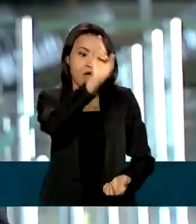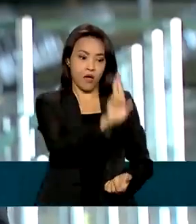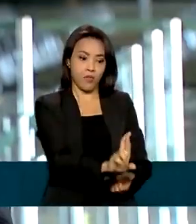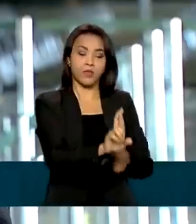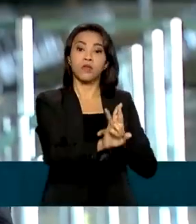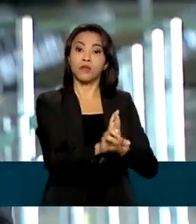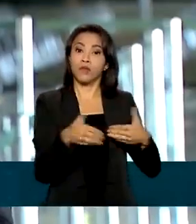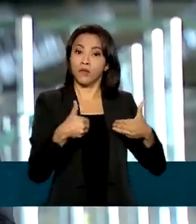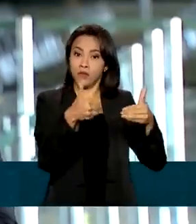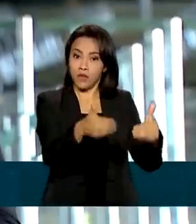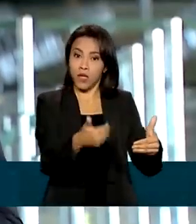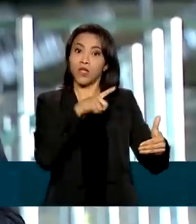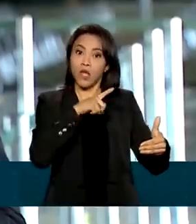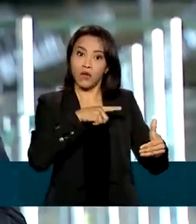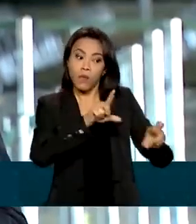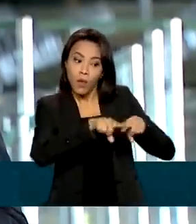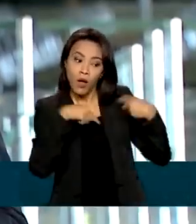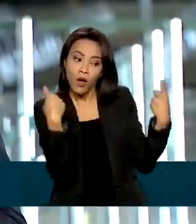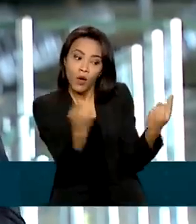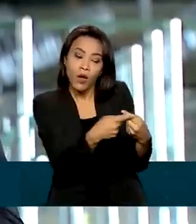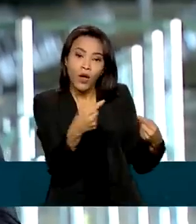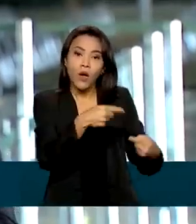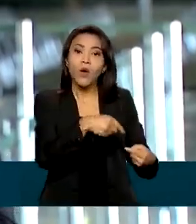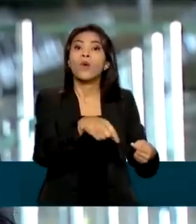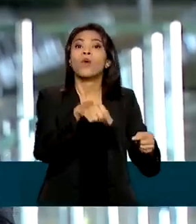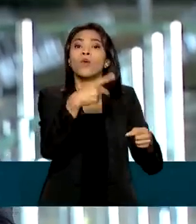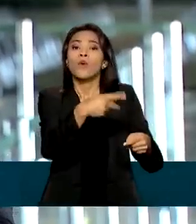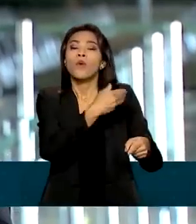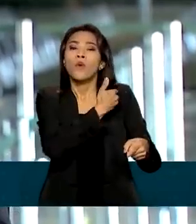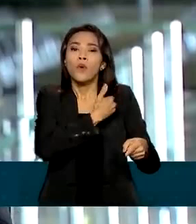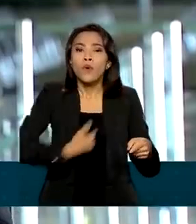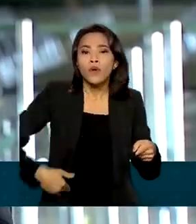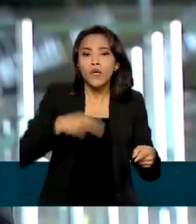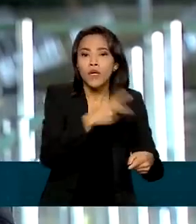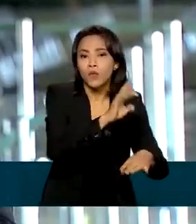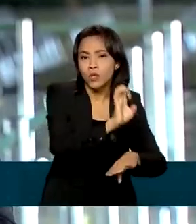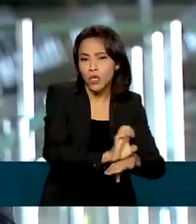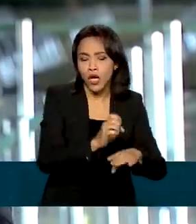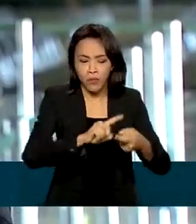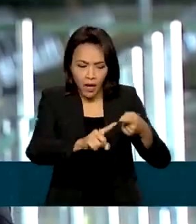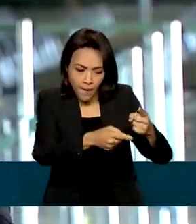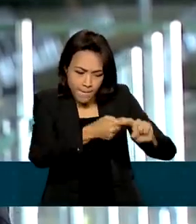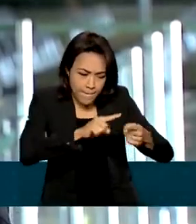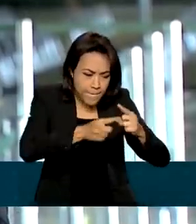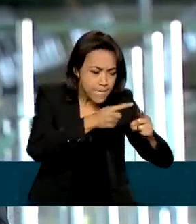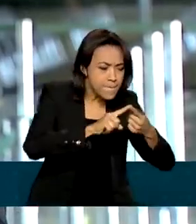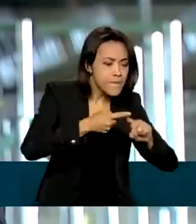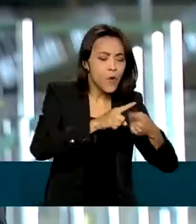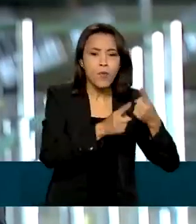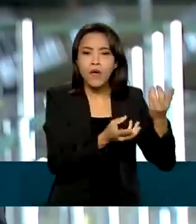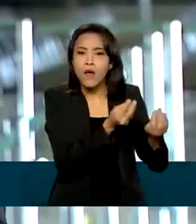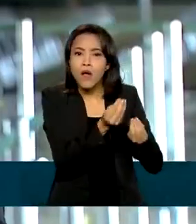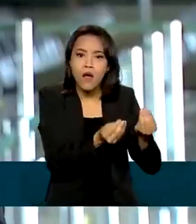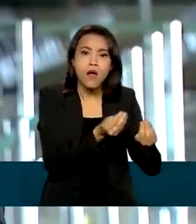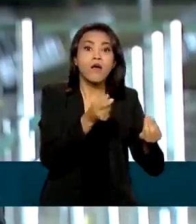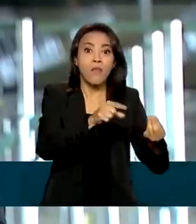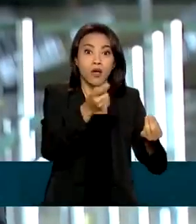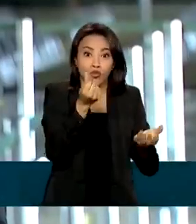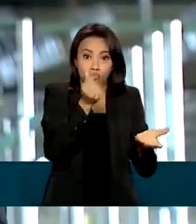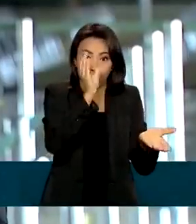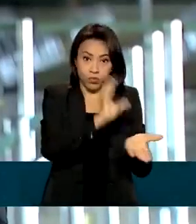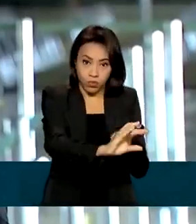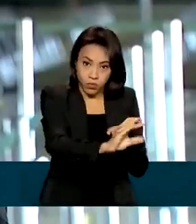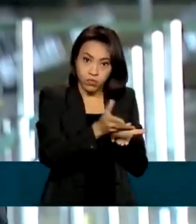Regional se reuniram com o governador do estado, Paulo Câmara, para alinhar as ações de socorro e também a liberação de recursos